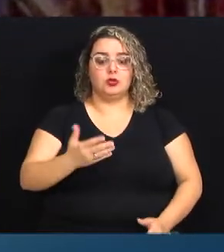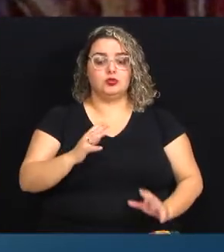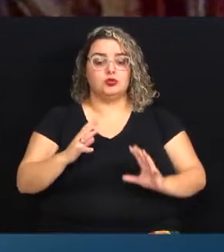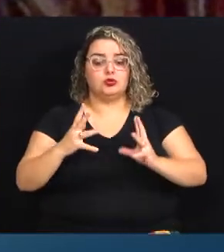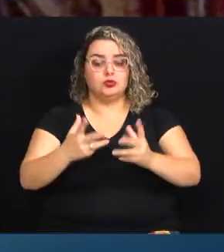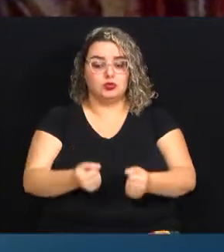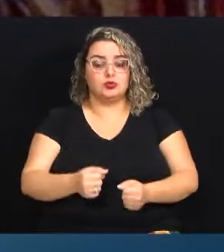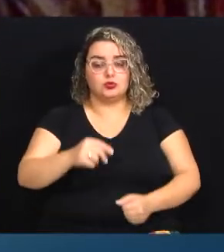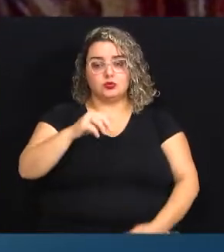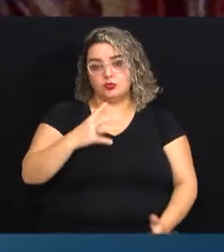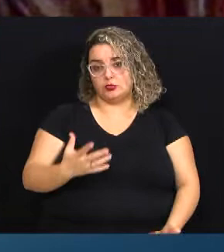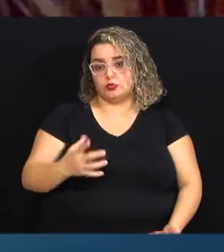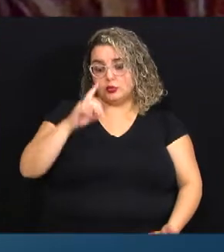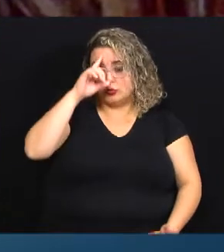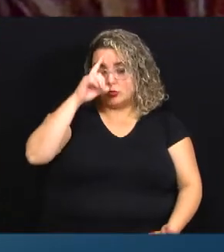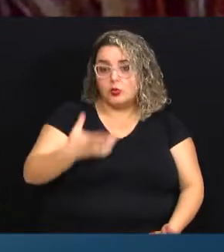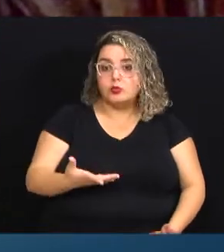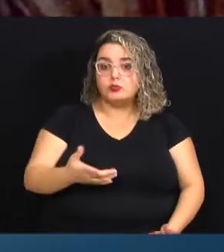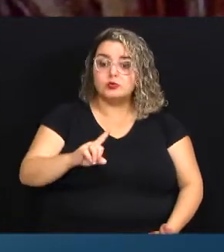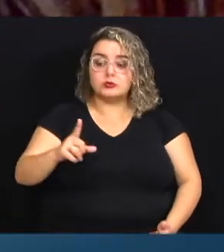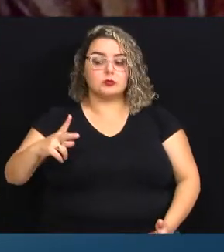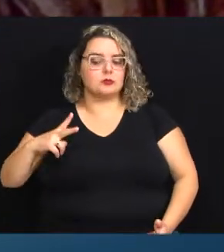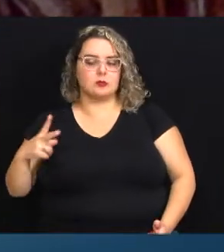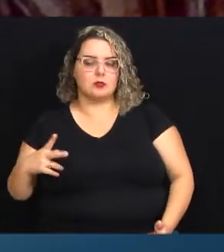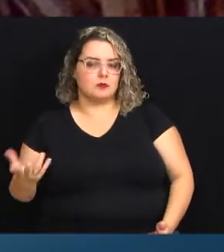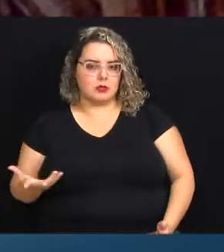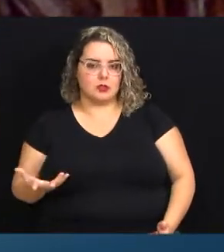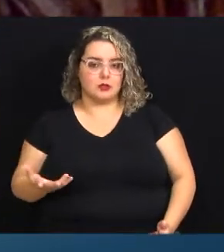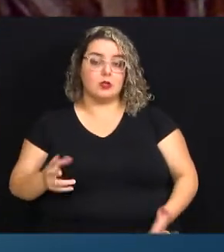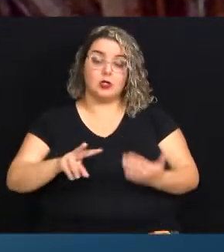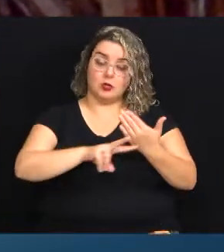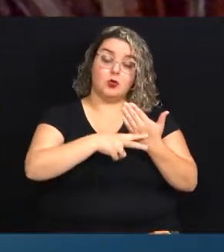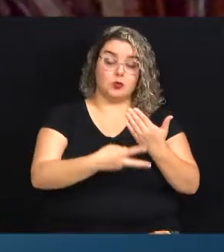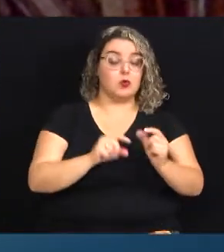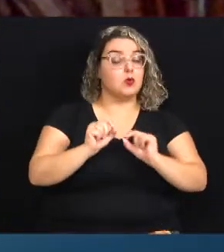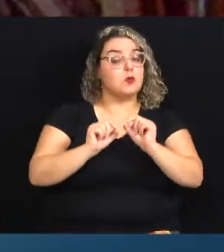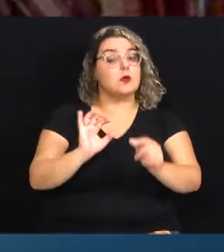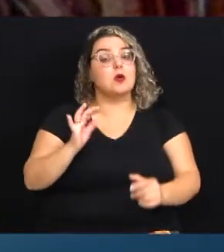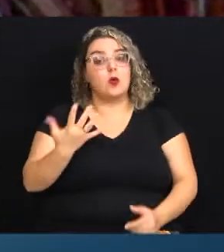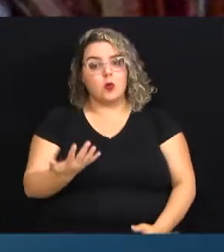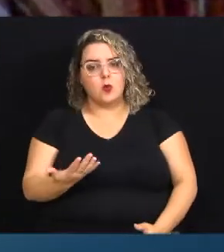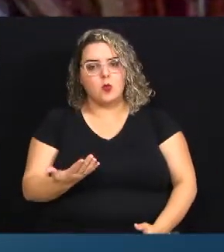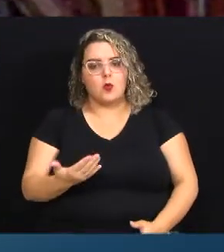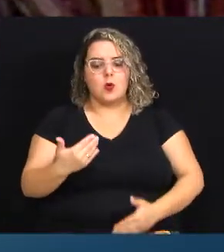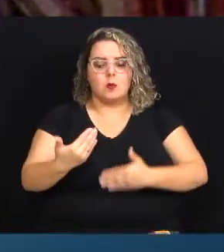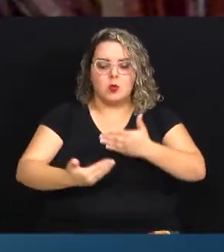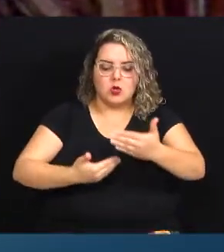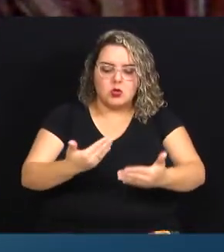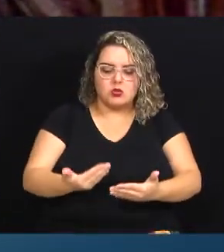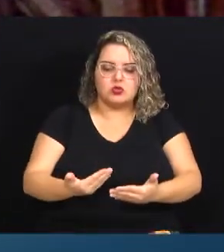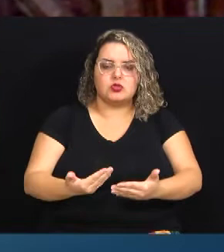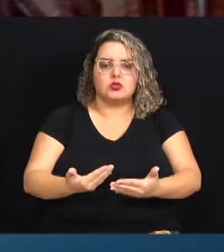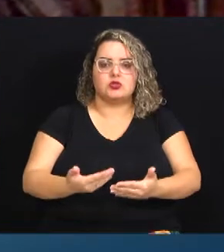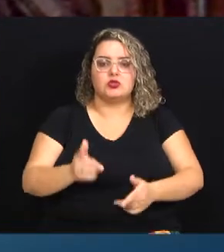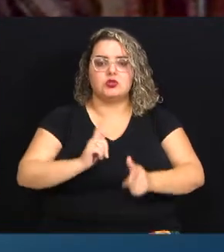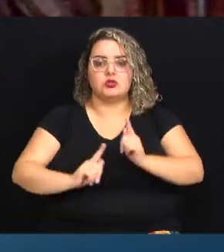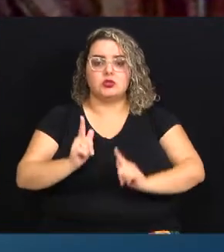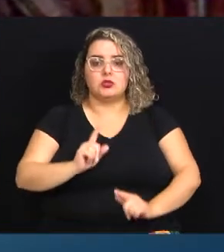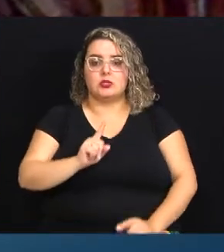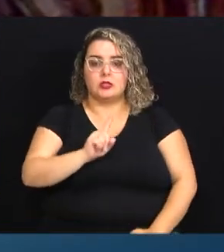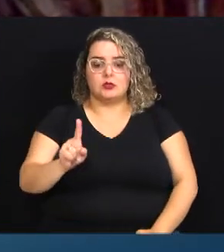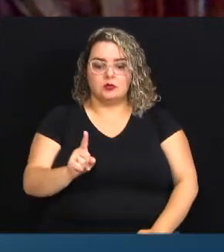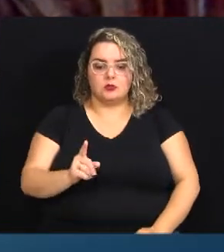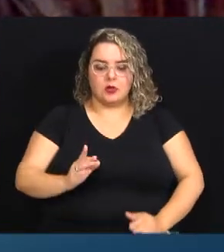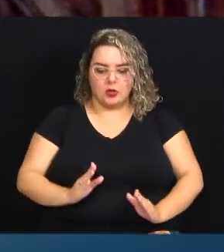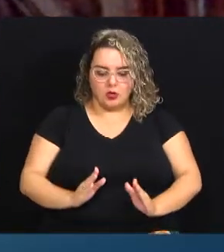mundo é dono. E, em consequência, ocorre um processo de gestão que não é vertical, não